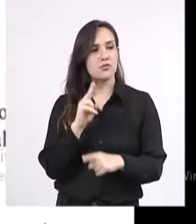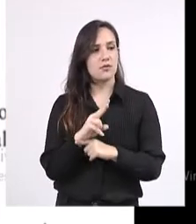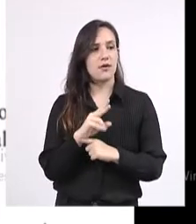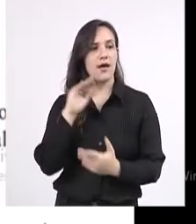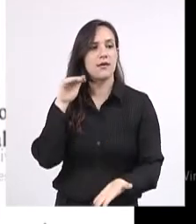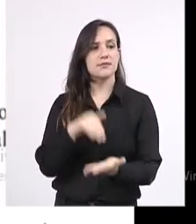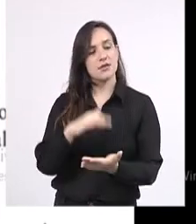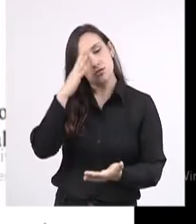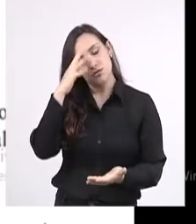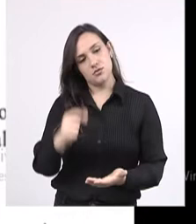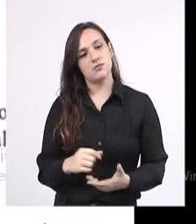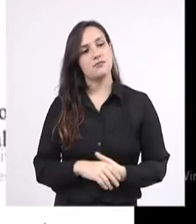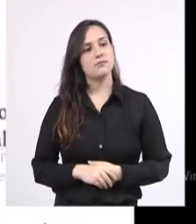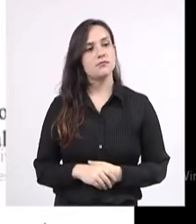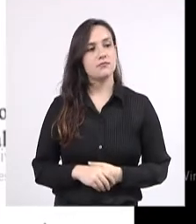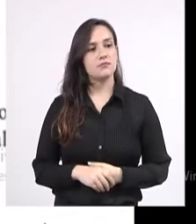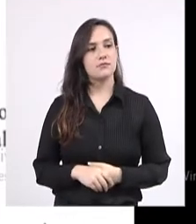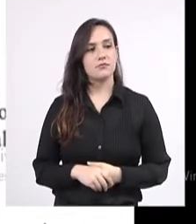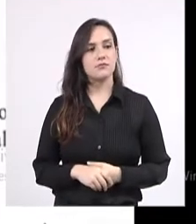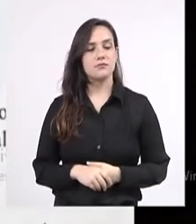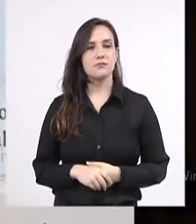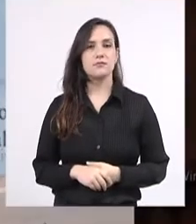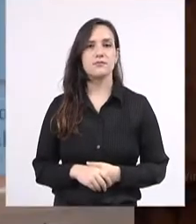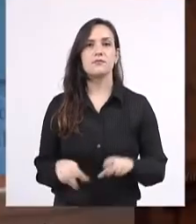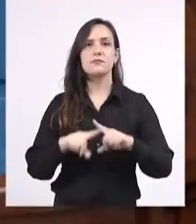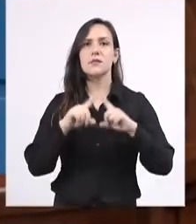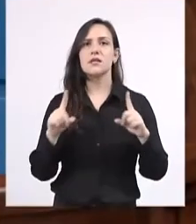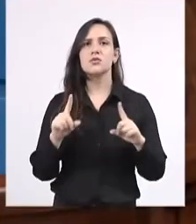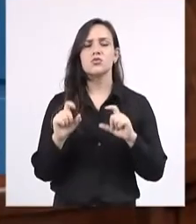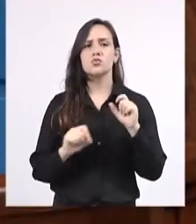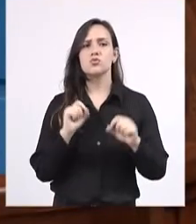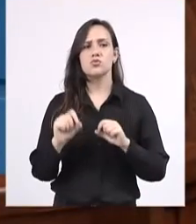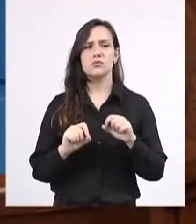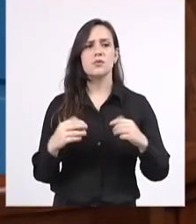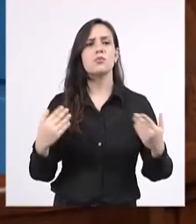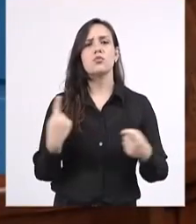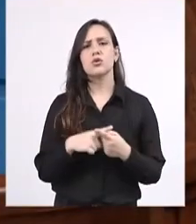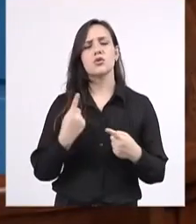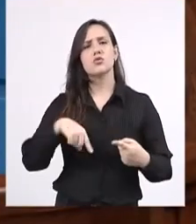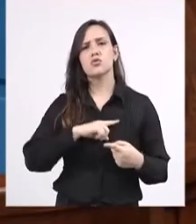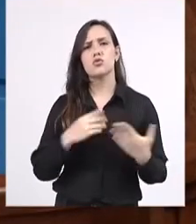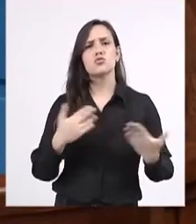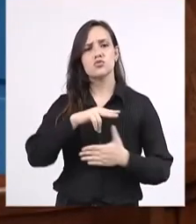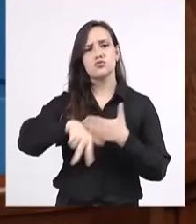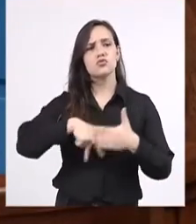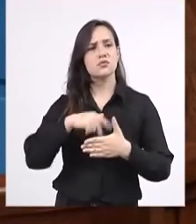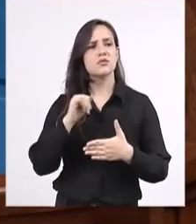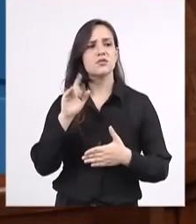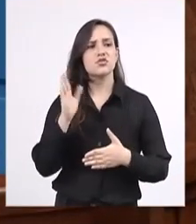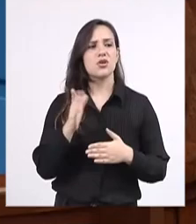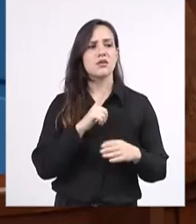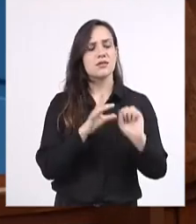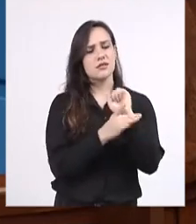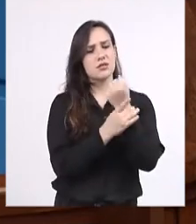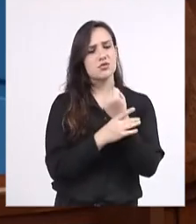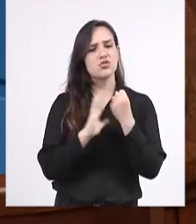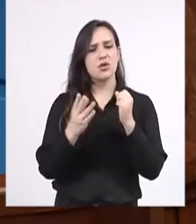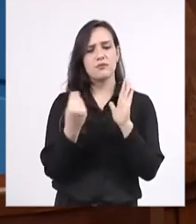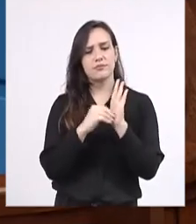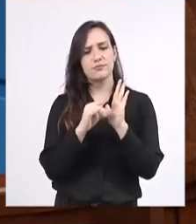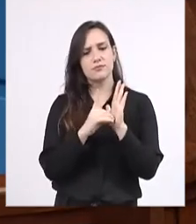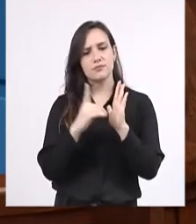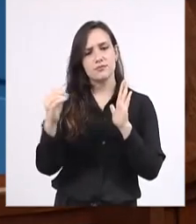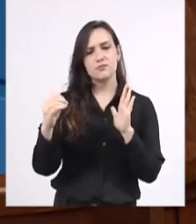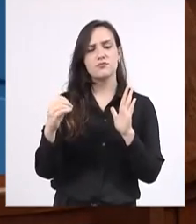decisão final. Doutora Gisele, se já está assegurado, o que nós estamos fazendo aqui hoje? Se já está publicado em diário oficial